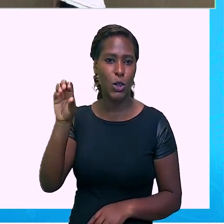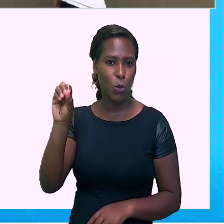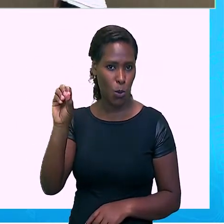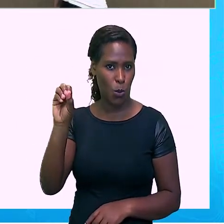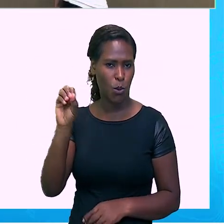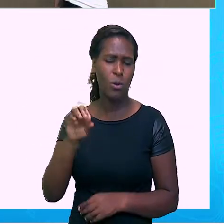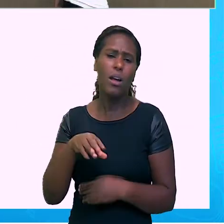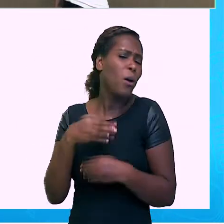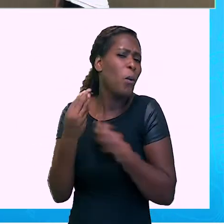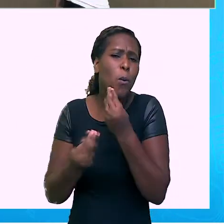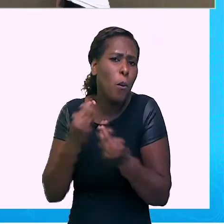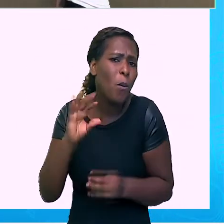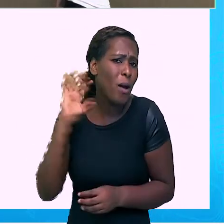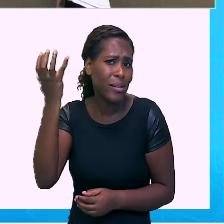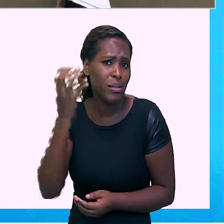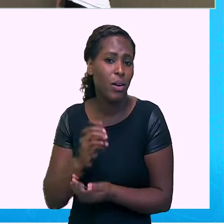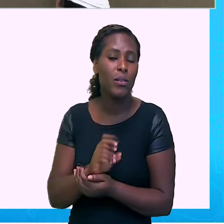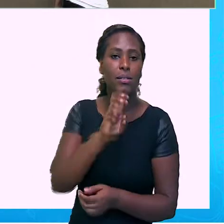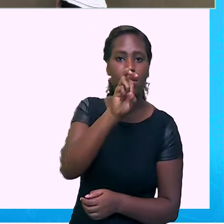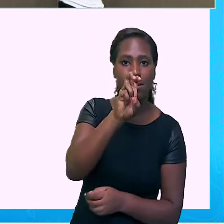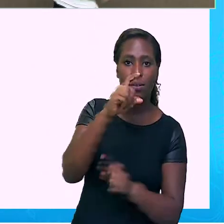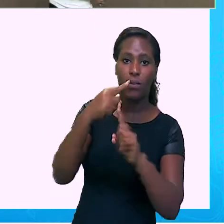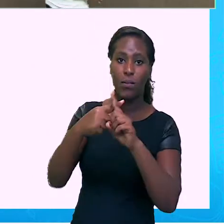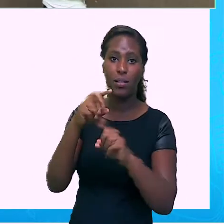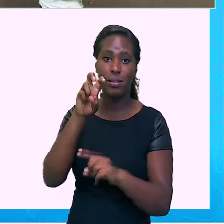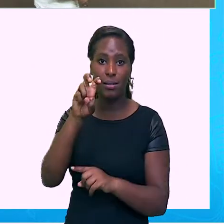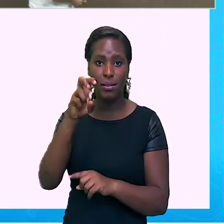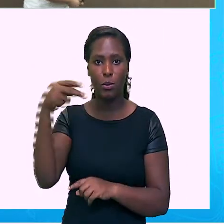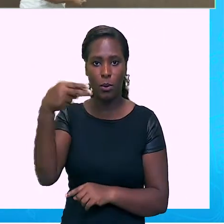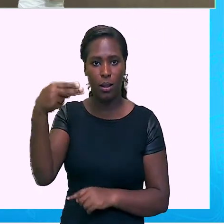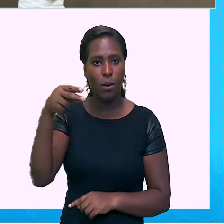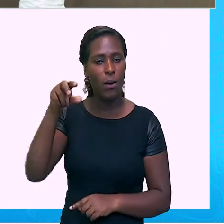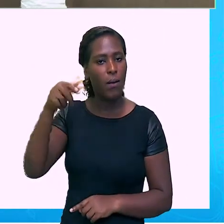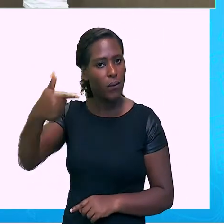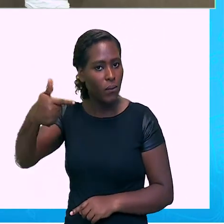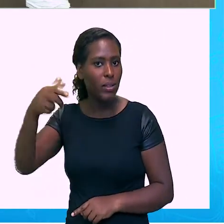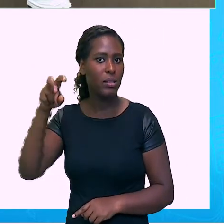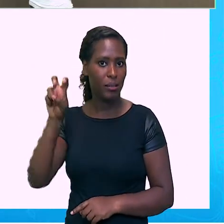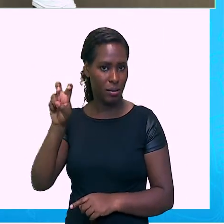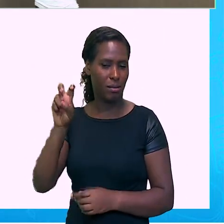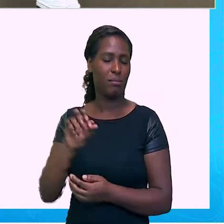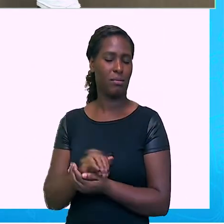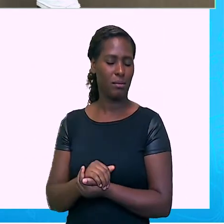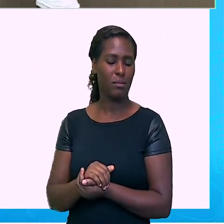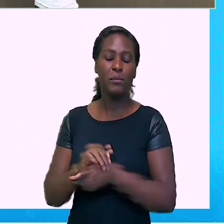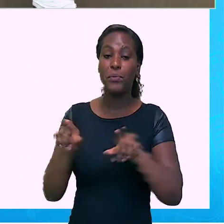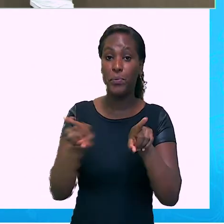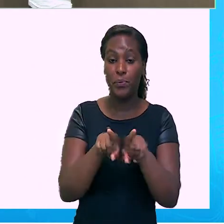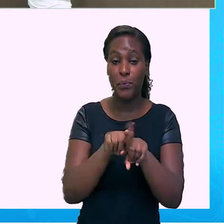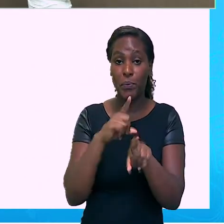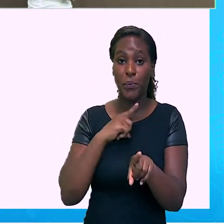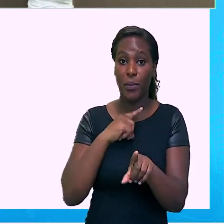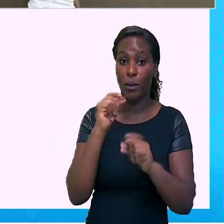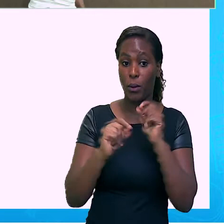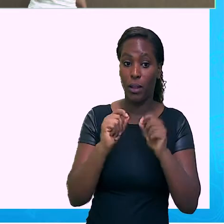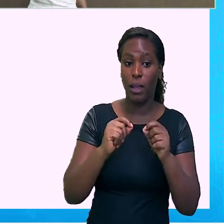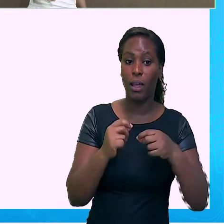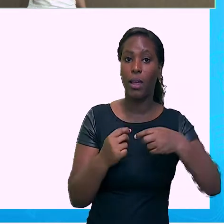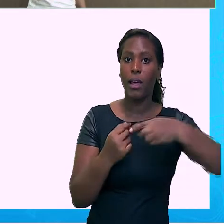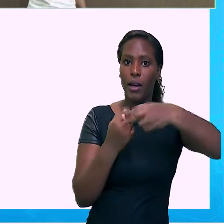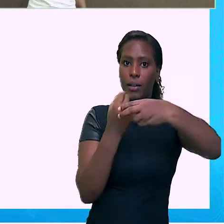que é igual a 25. Aqui nós temos 2 terços